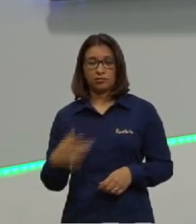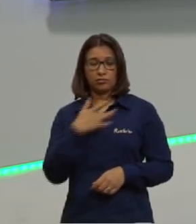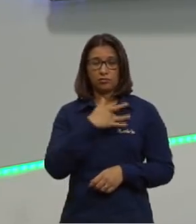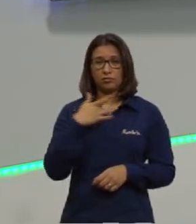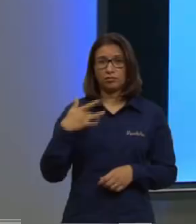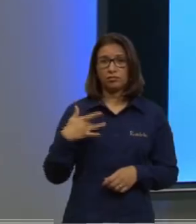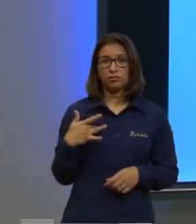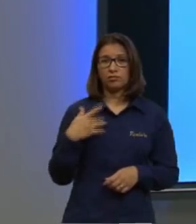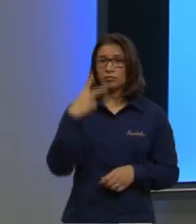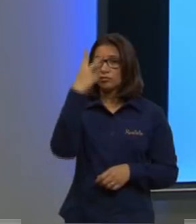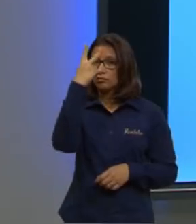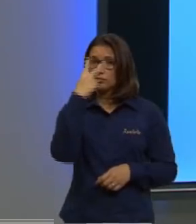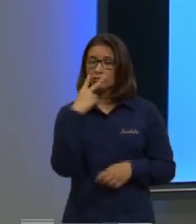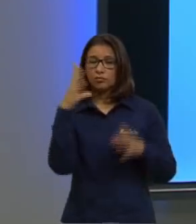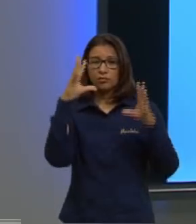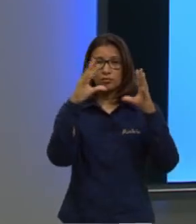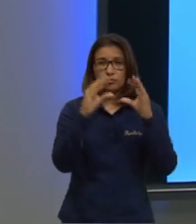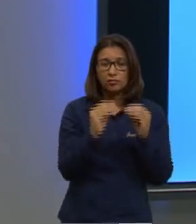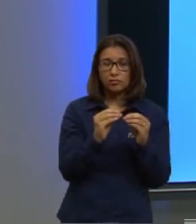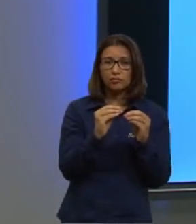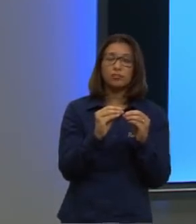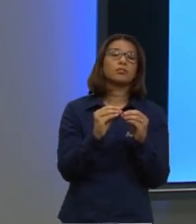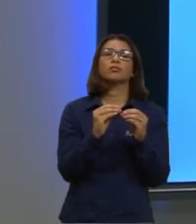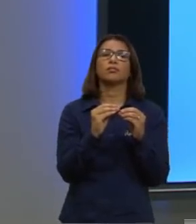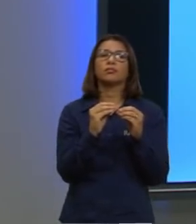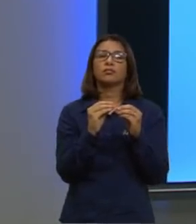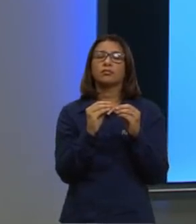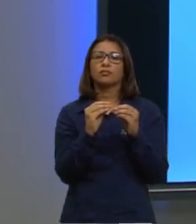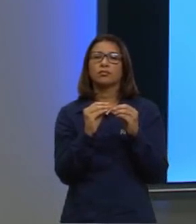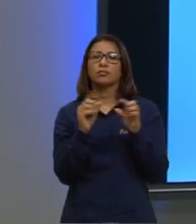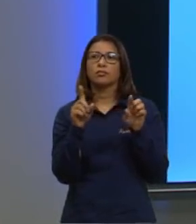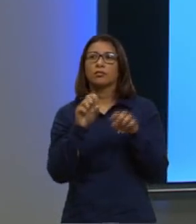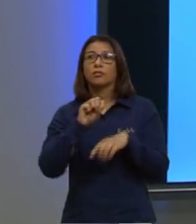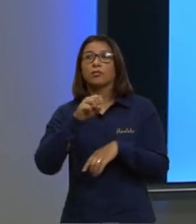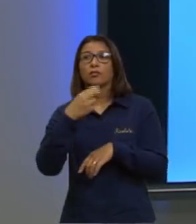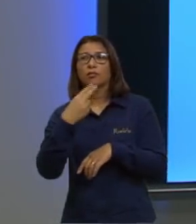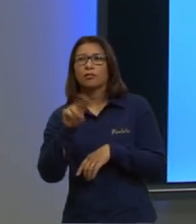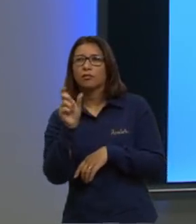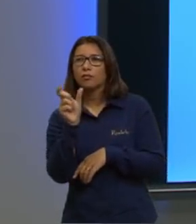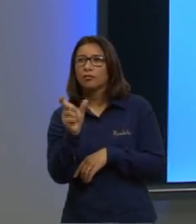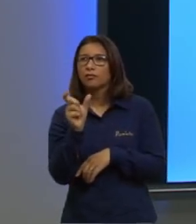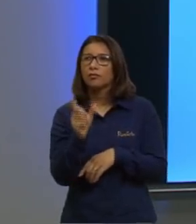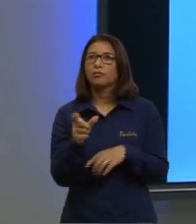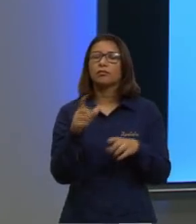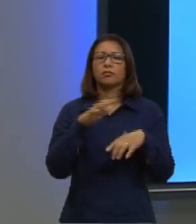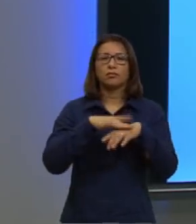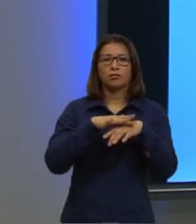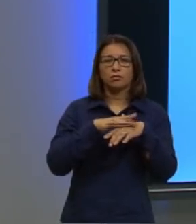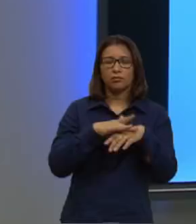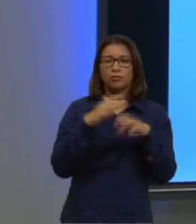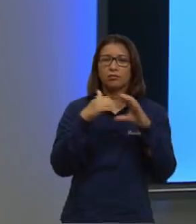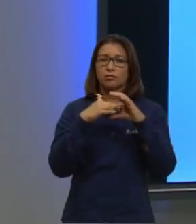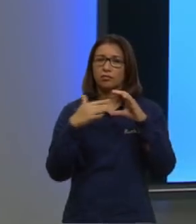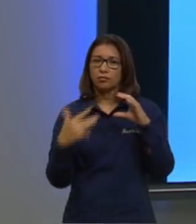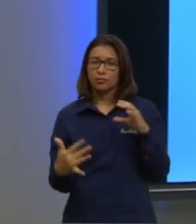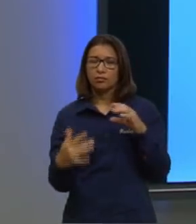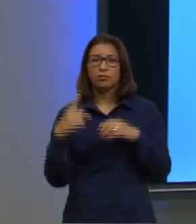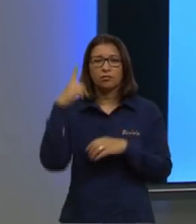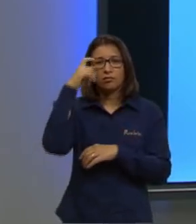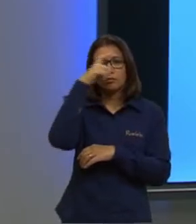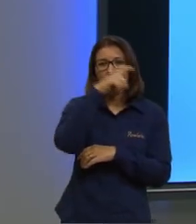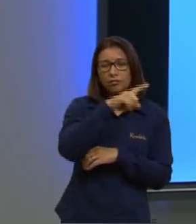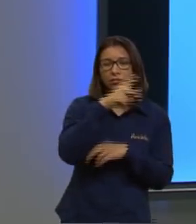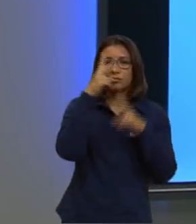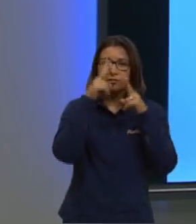cegueira noturna ou nictalopia é uma doença caracterizada pela dificuldade